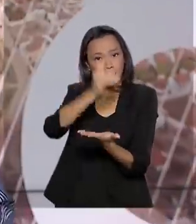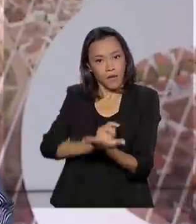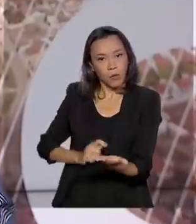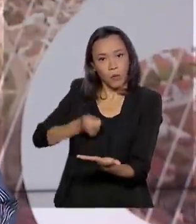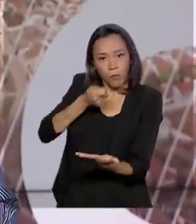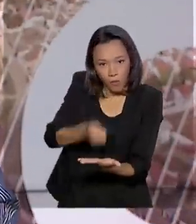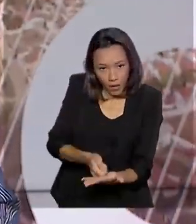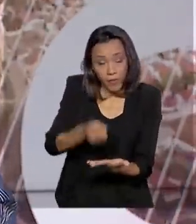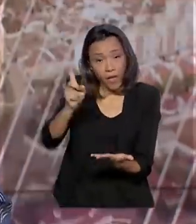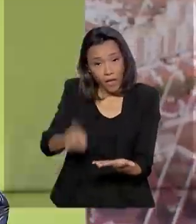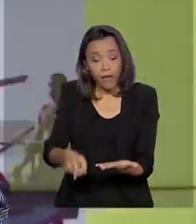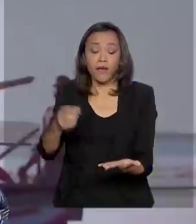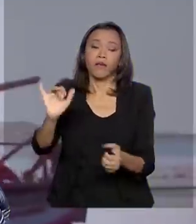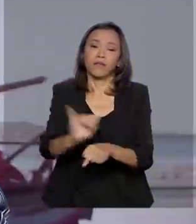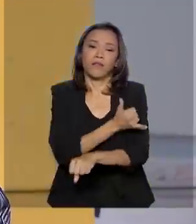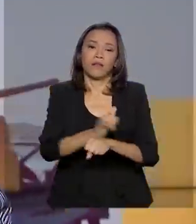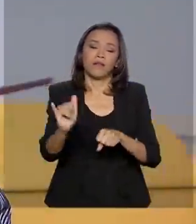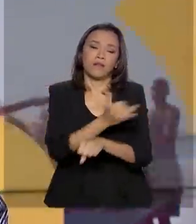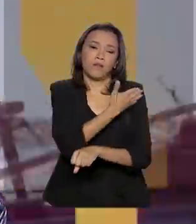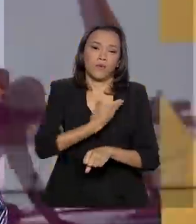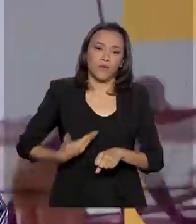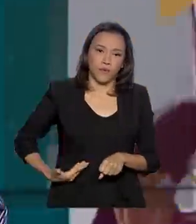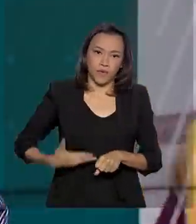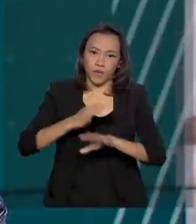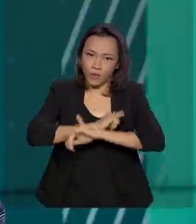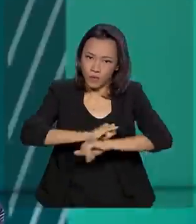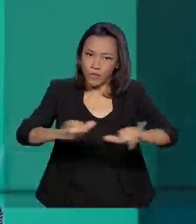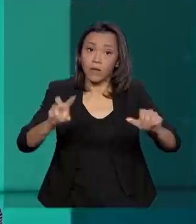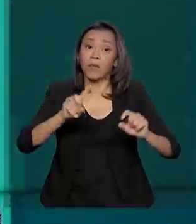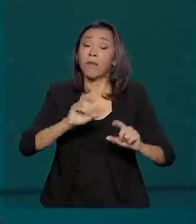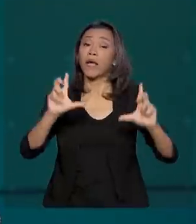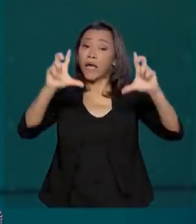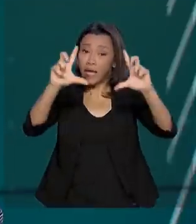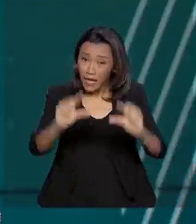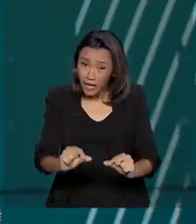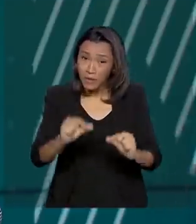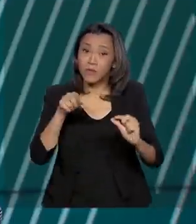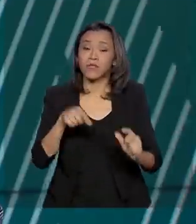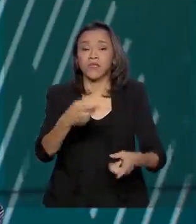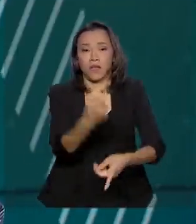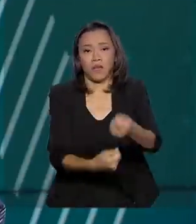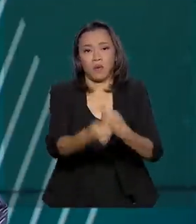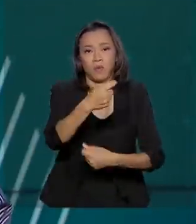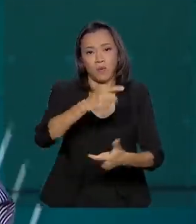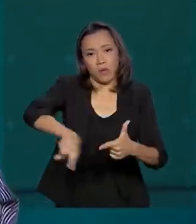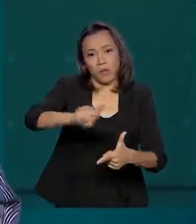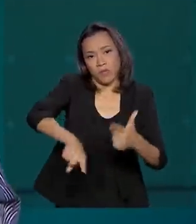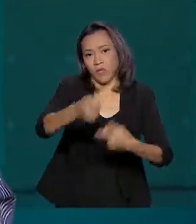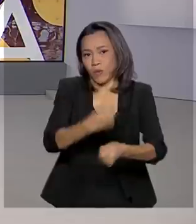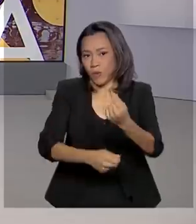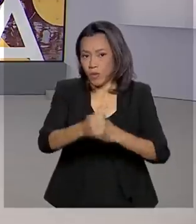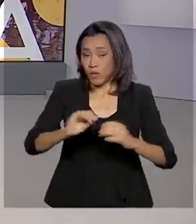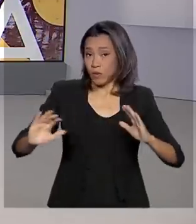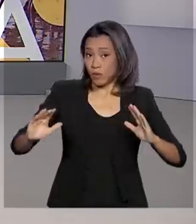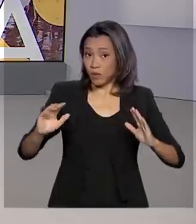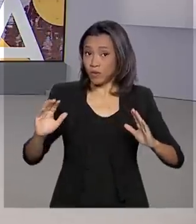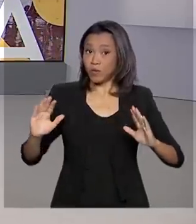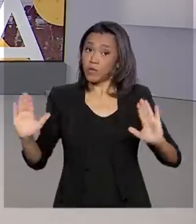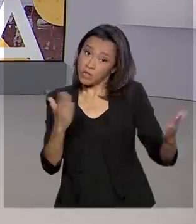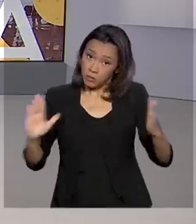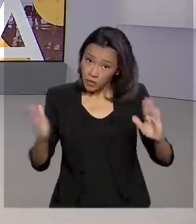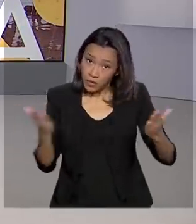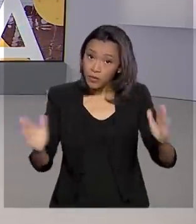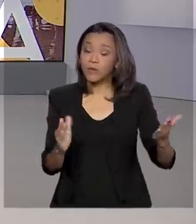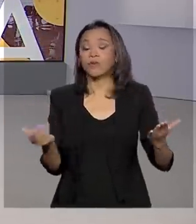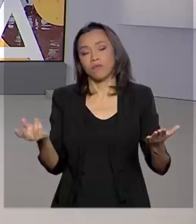anunciadas pelo governo para reduzir os impactos econômicos no Brasil durante a crise do novo coronavírus. Vamos saber os